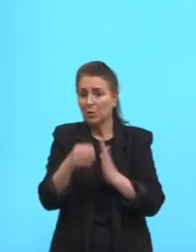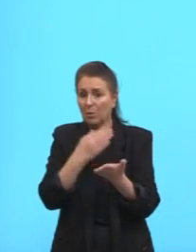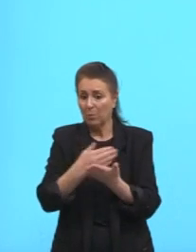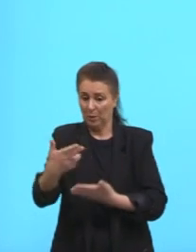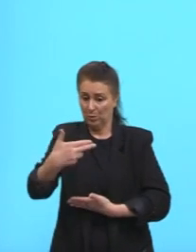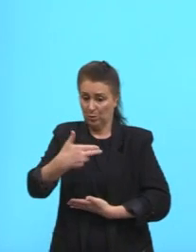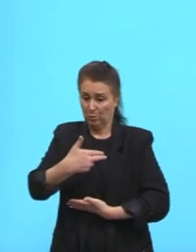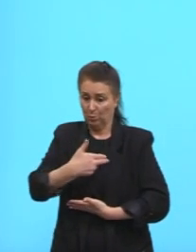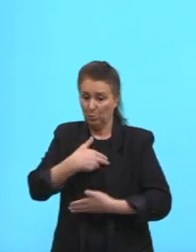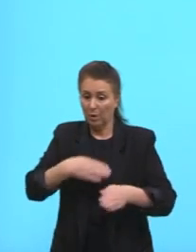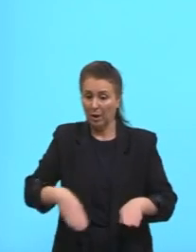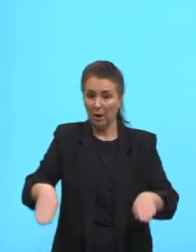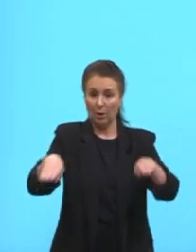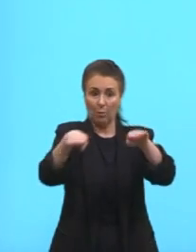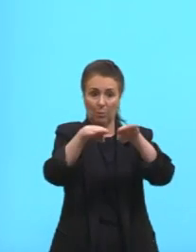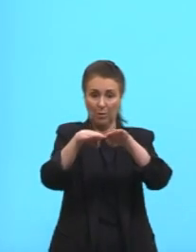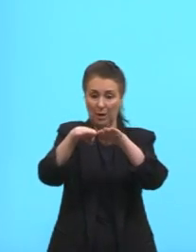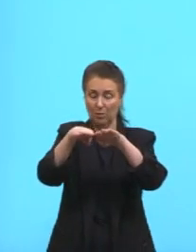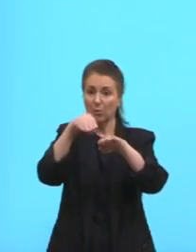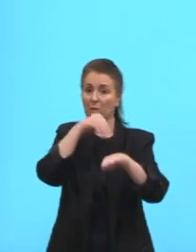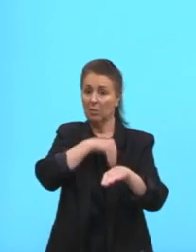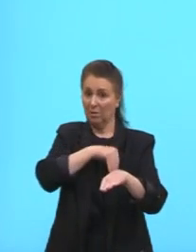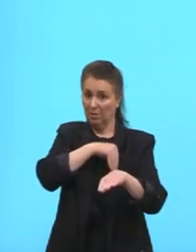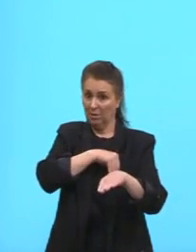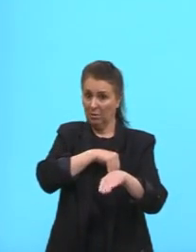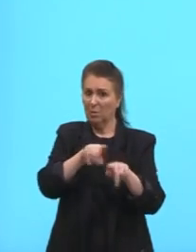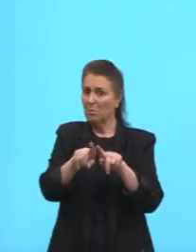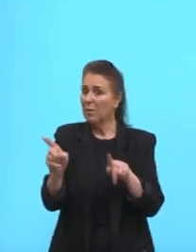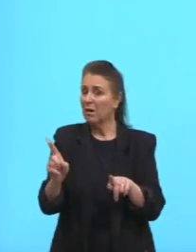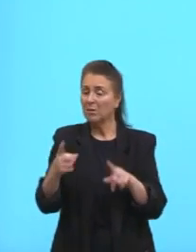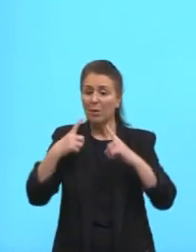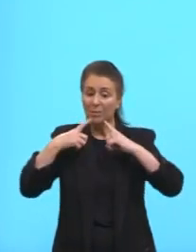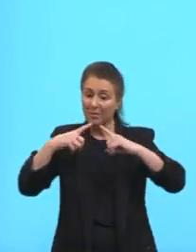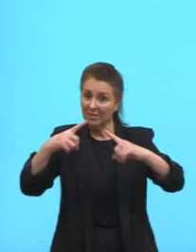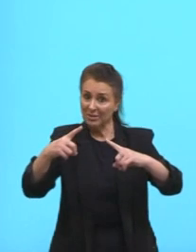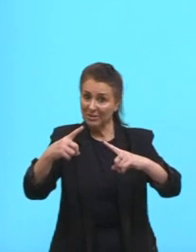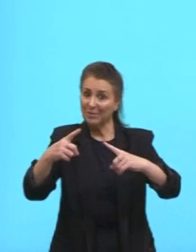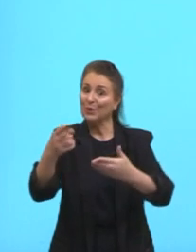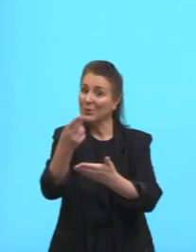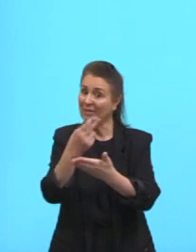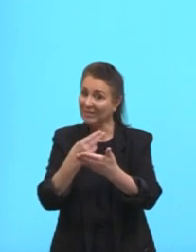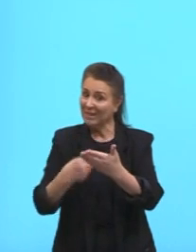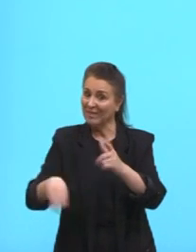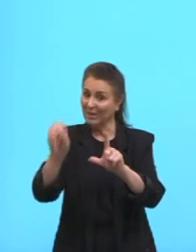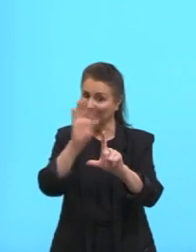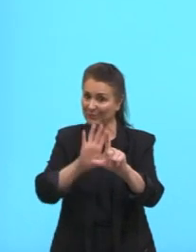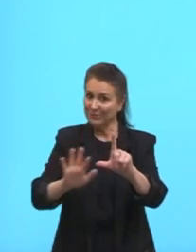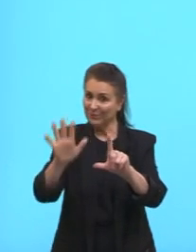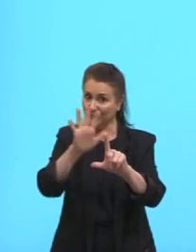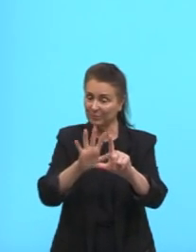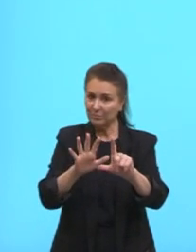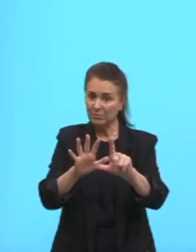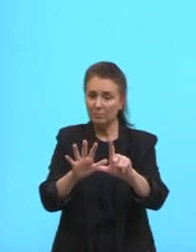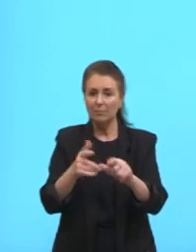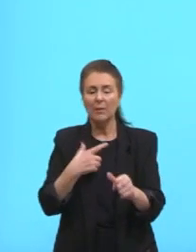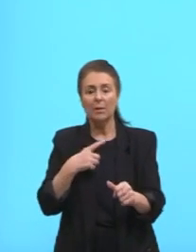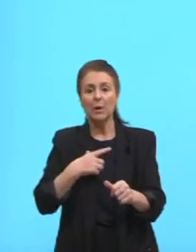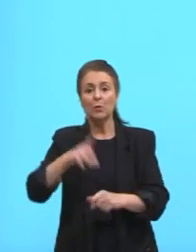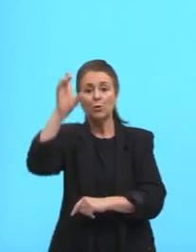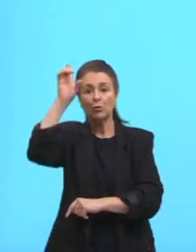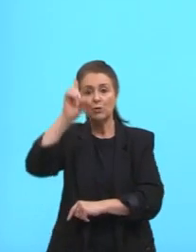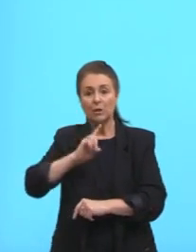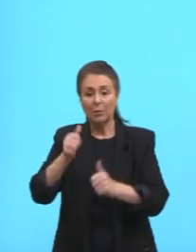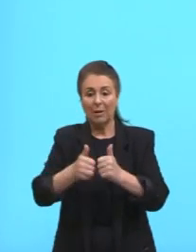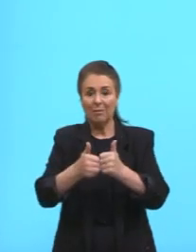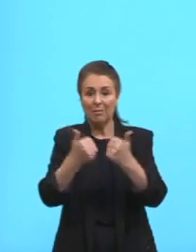dá uma igualdade salarial, mas não é isso que está sendo criticado aqui na Charge. Aprovação do direito ao divórcio. Também